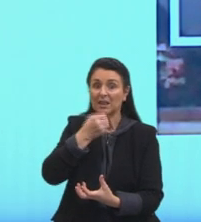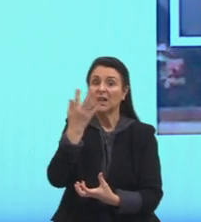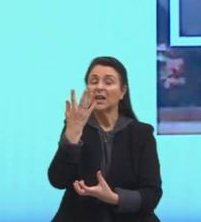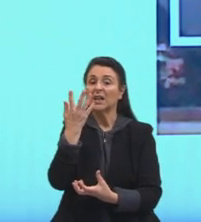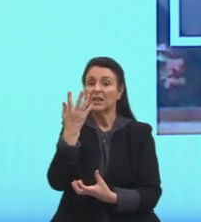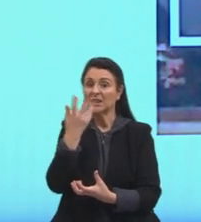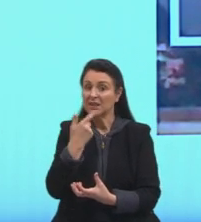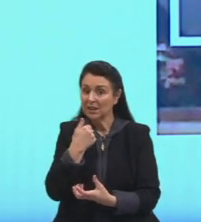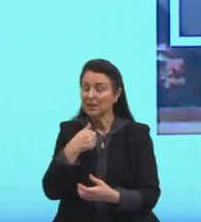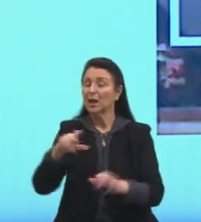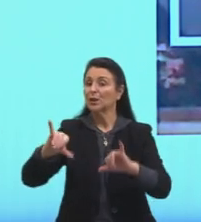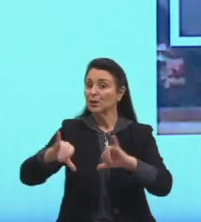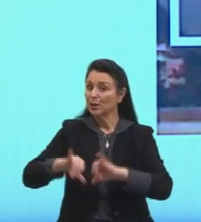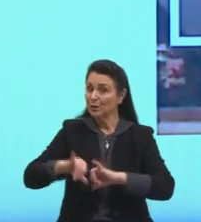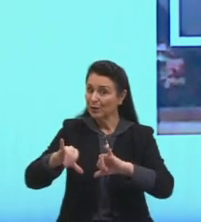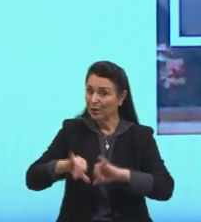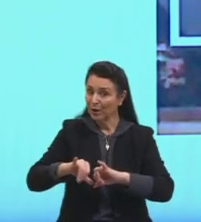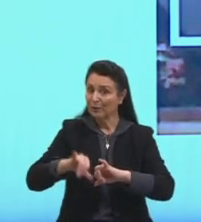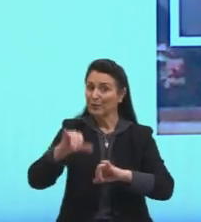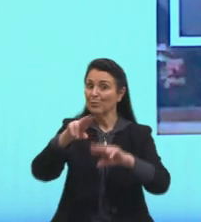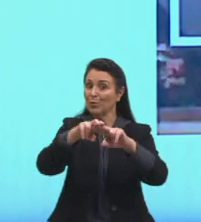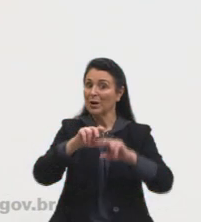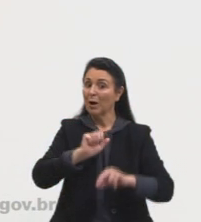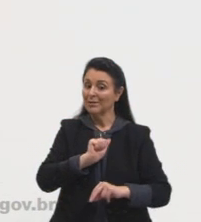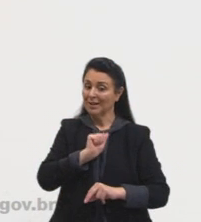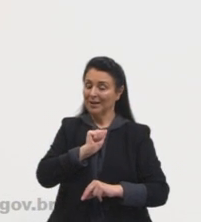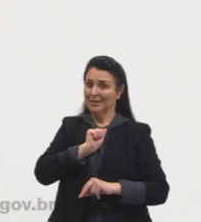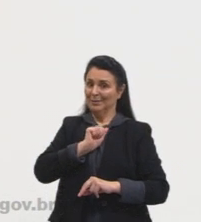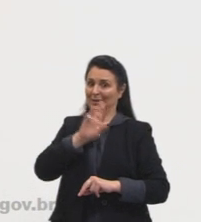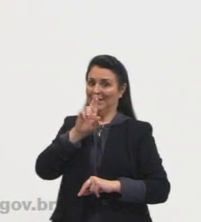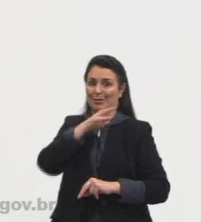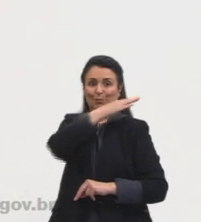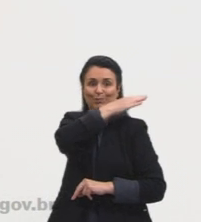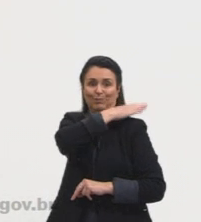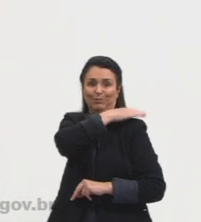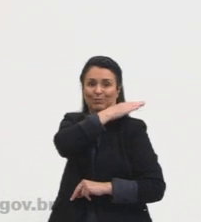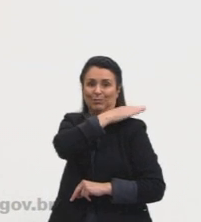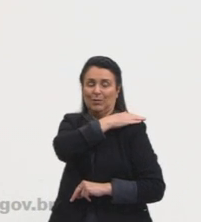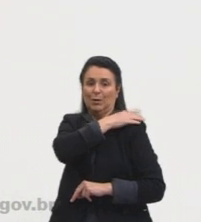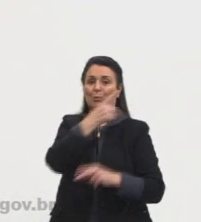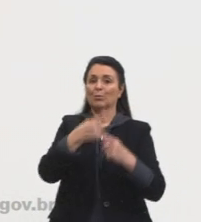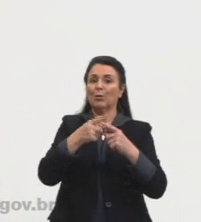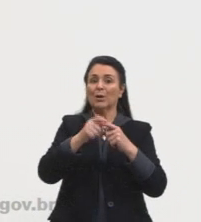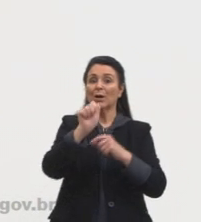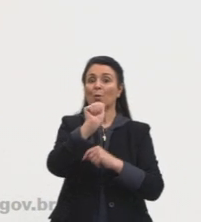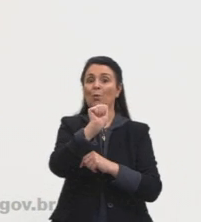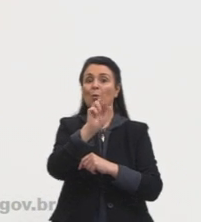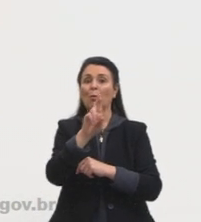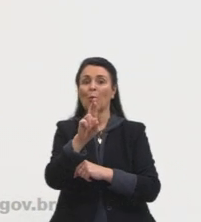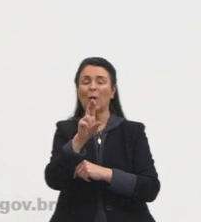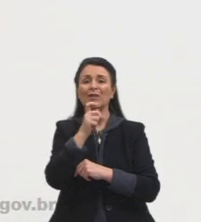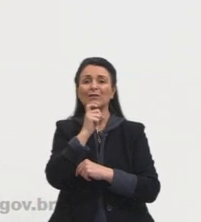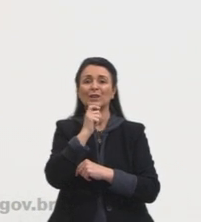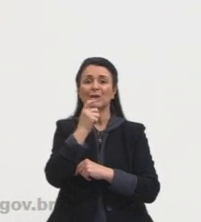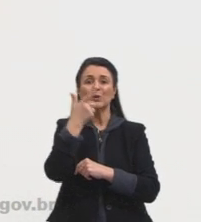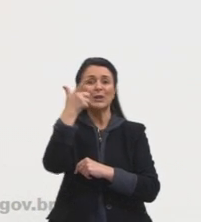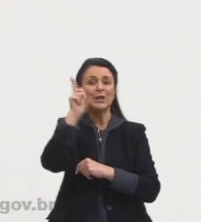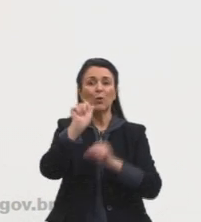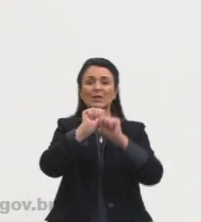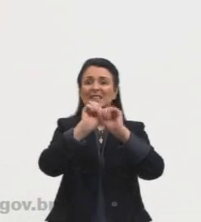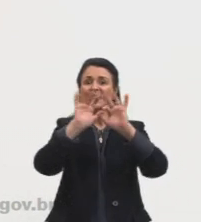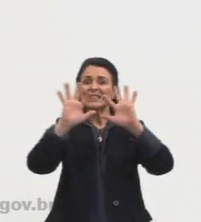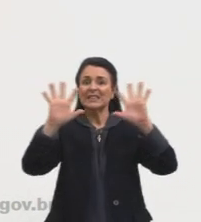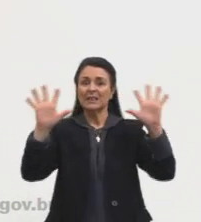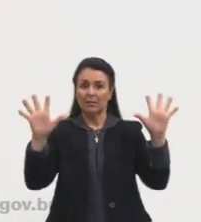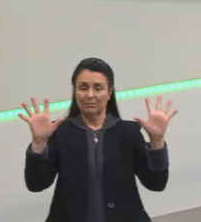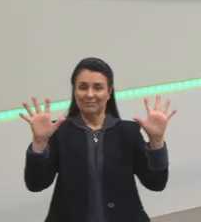linha, né, o ar mais quente, né, o ar mais quente, o ar frio aqui não consegue se dissipar. Meninos e meninas, foi um